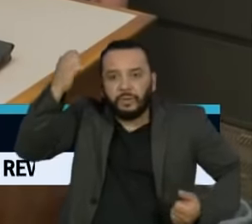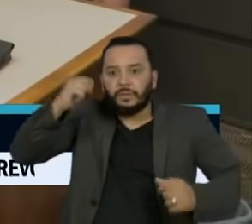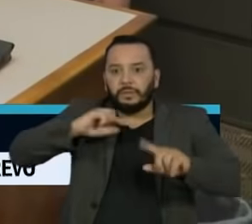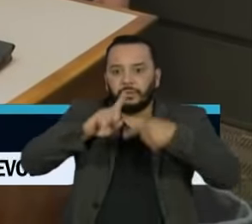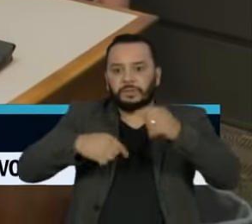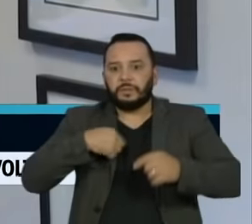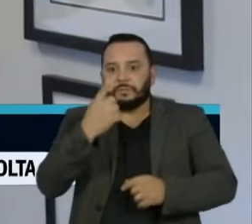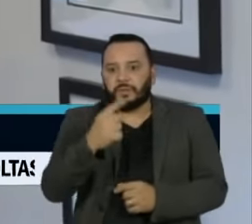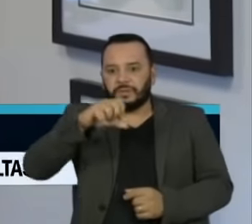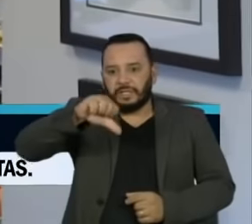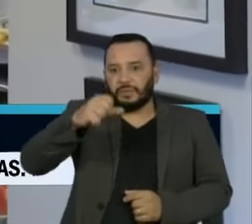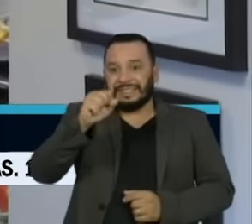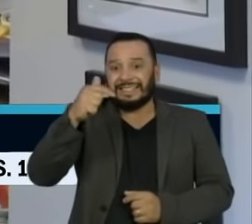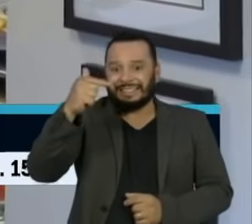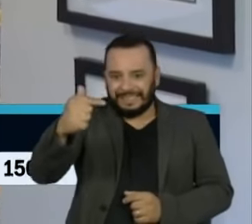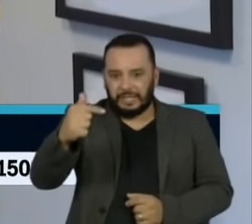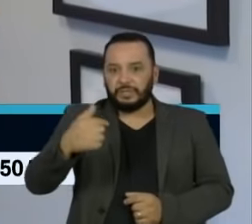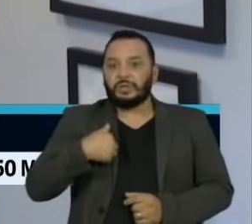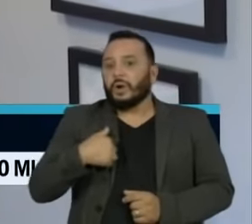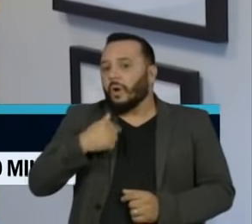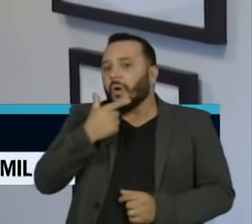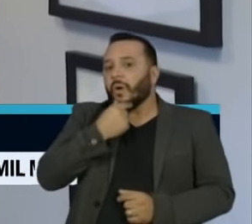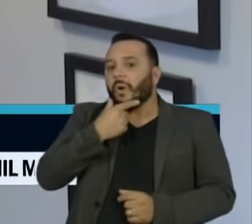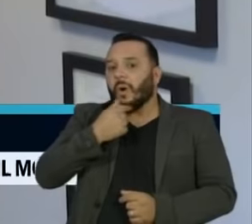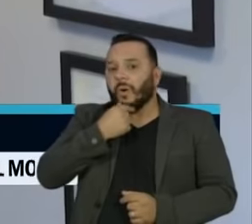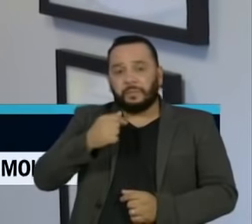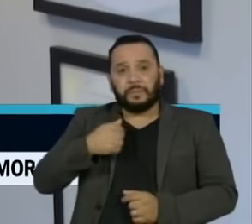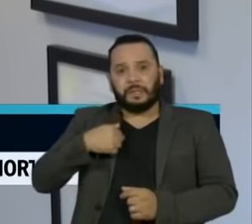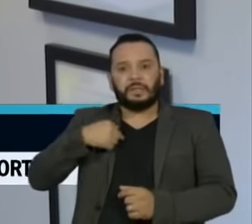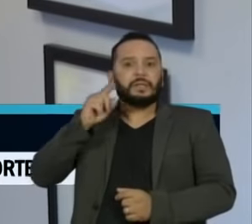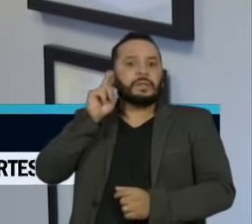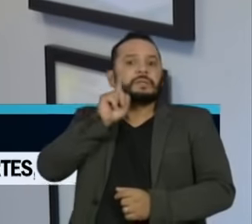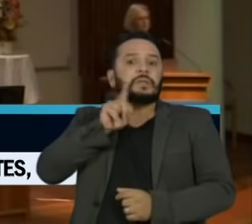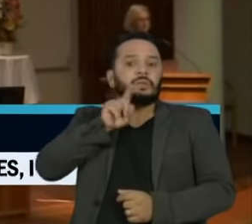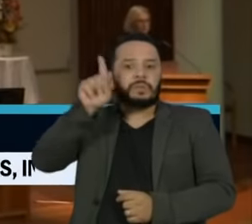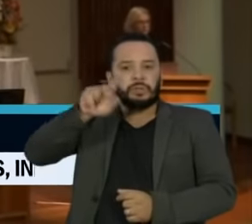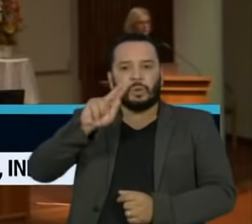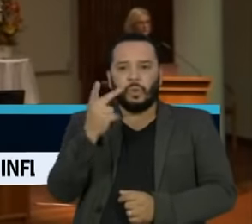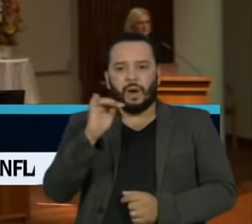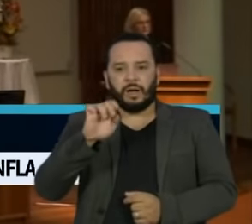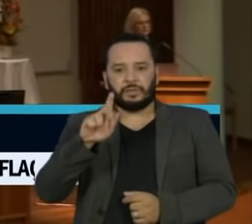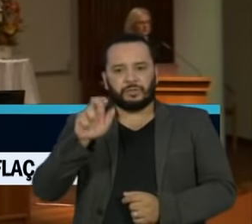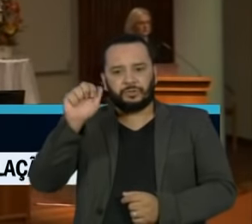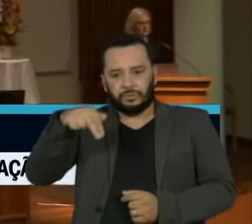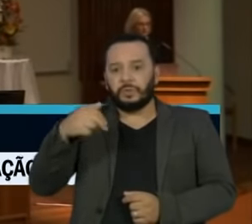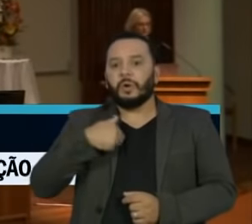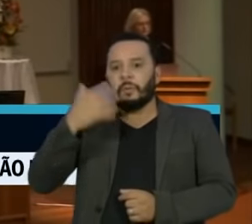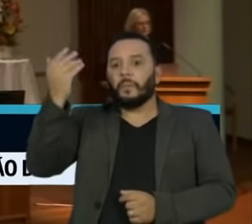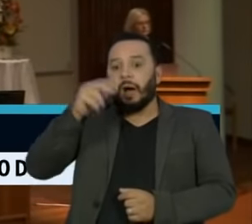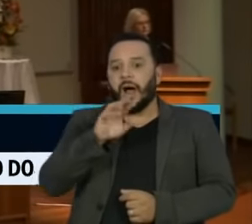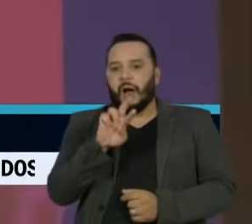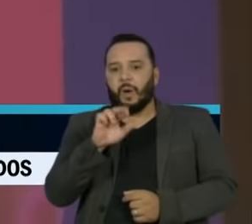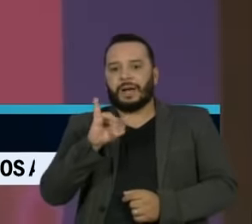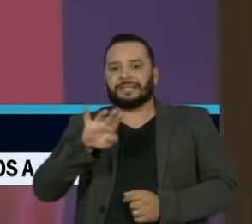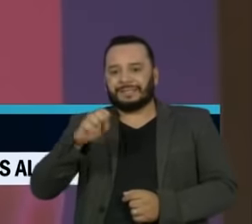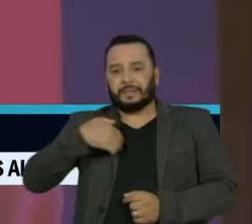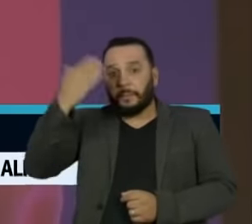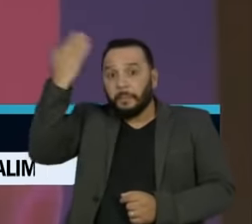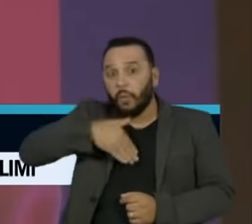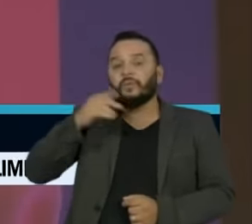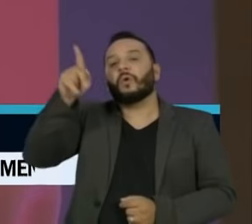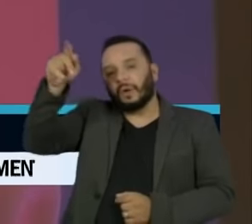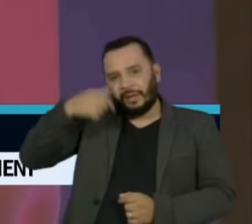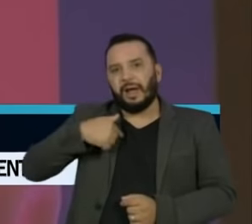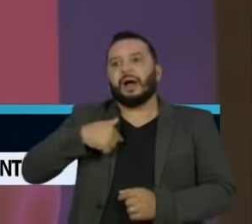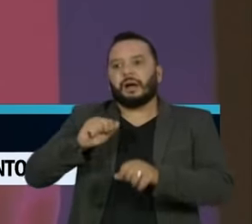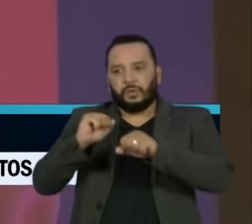o americano Rice provou num experimento que o vírus causava doença. Graças a esse esforço, o vírus da hepatite